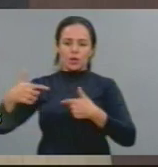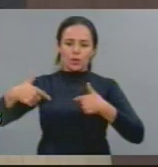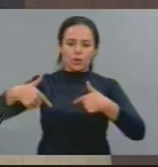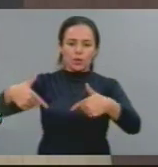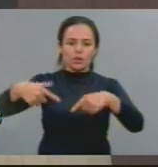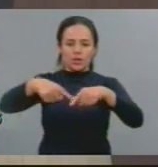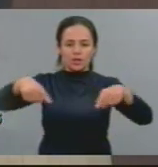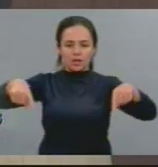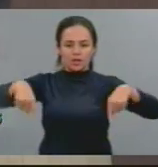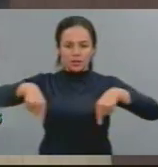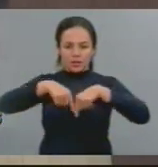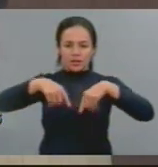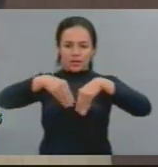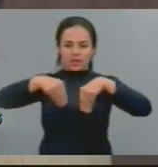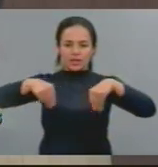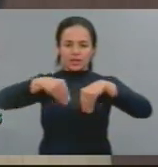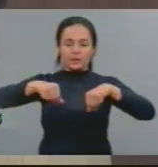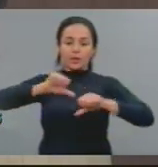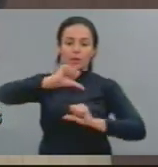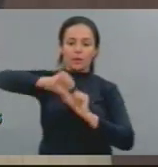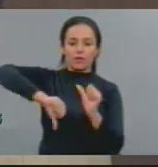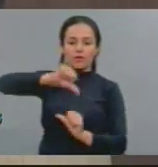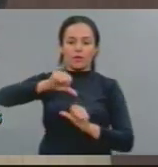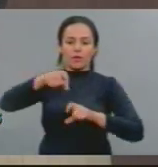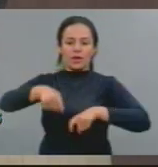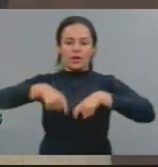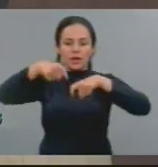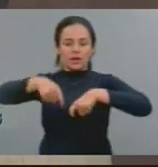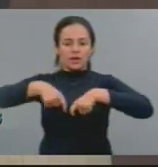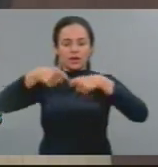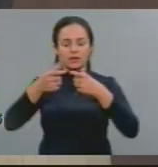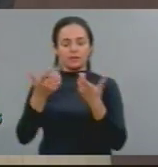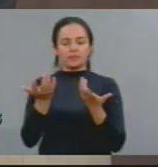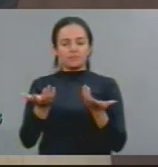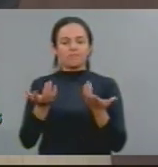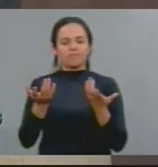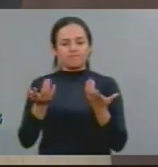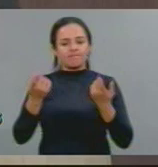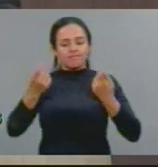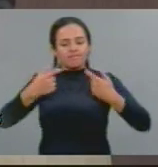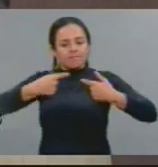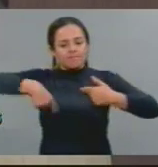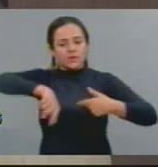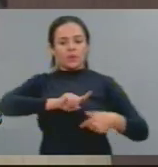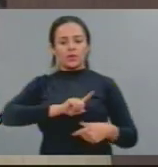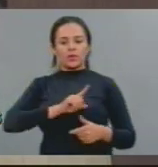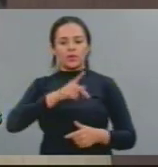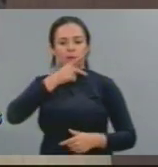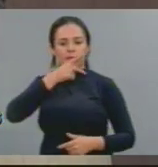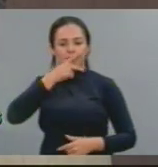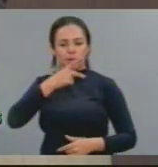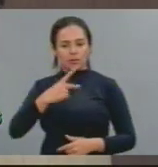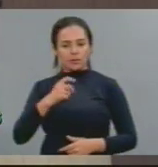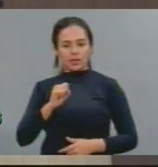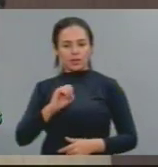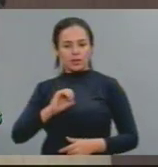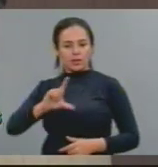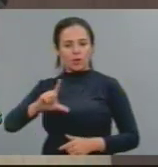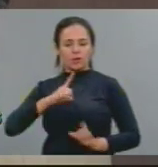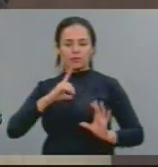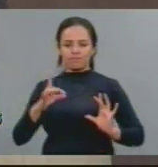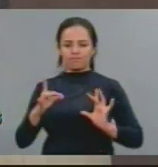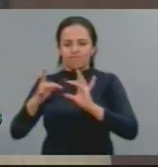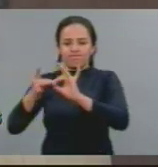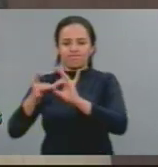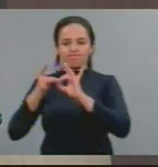terra, pela reforma agrária, popular e ecológica, nós aqui nos juntamos a vocês,